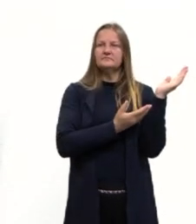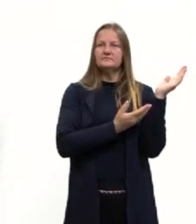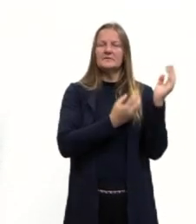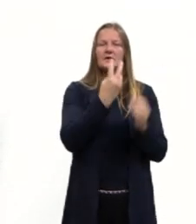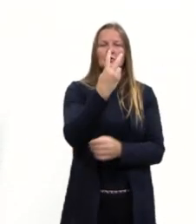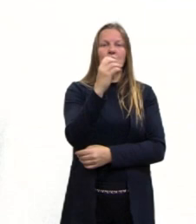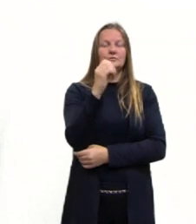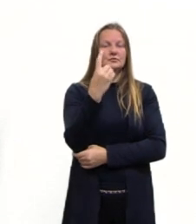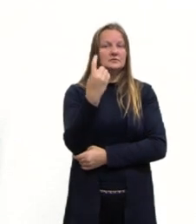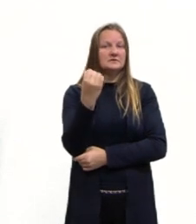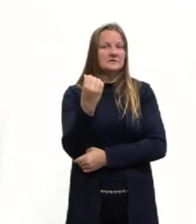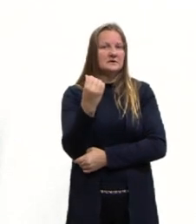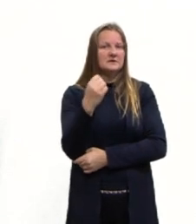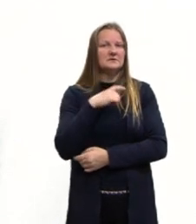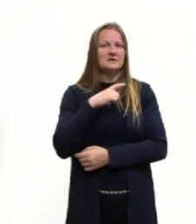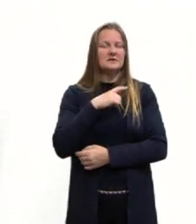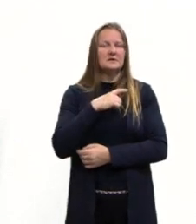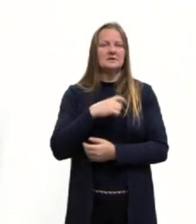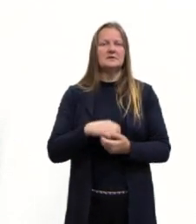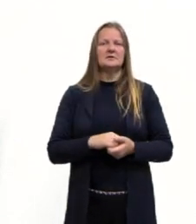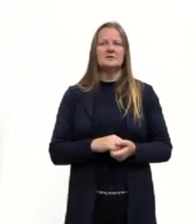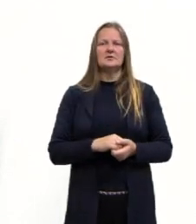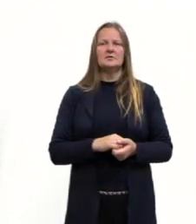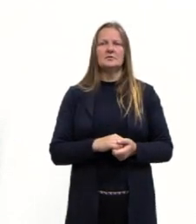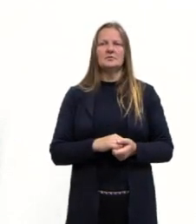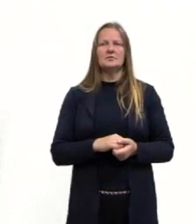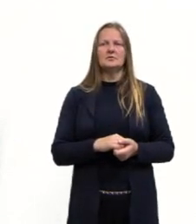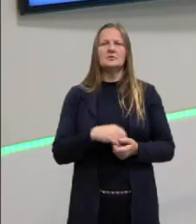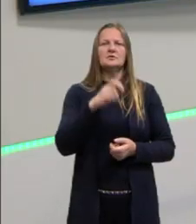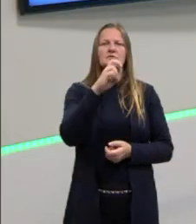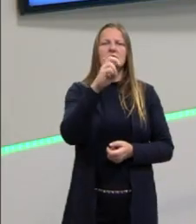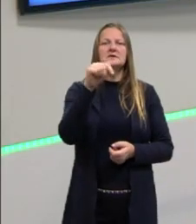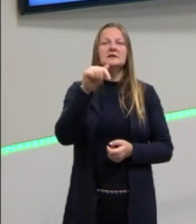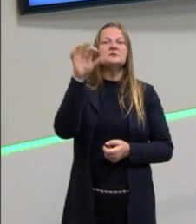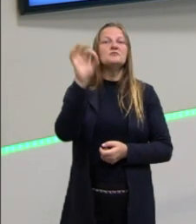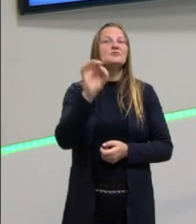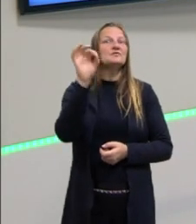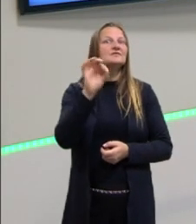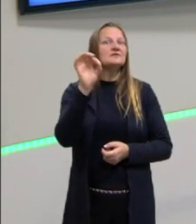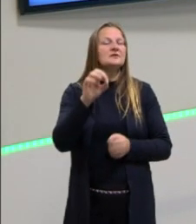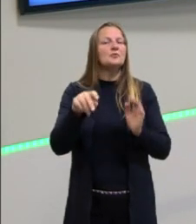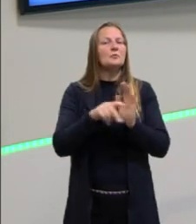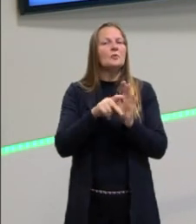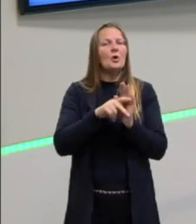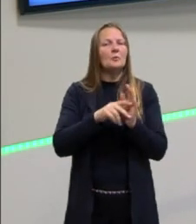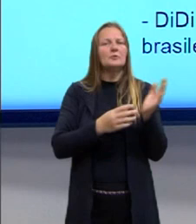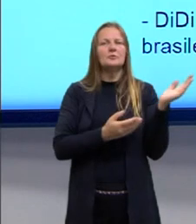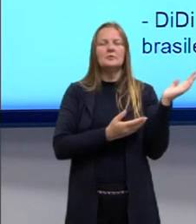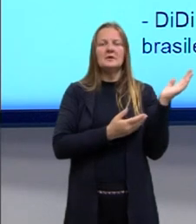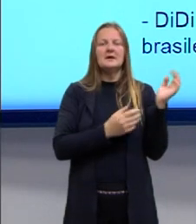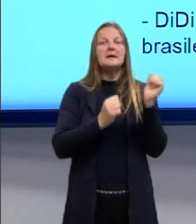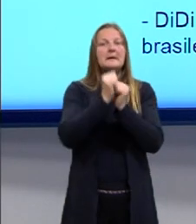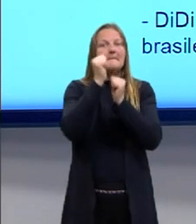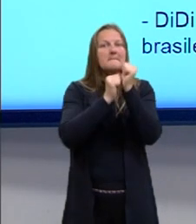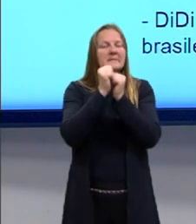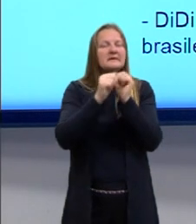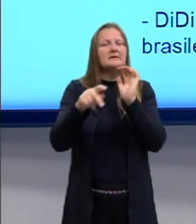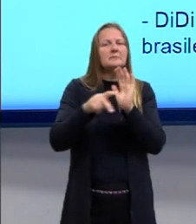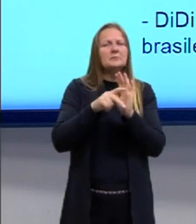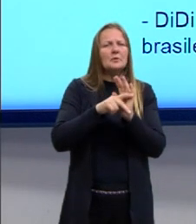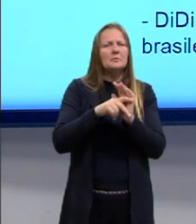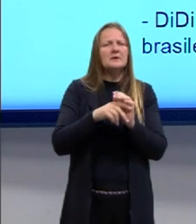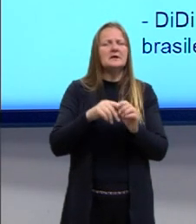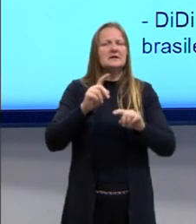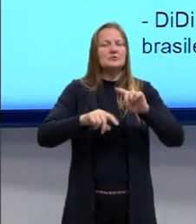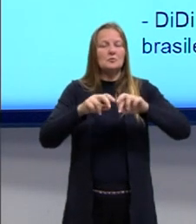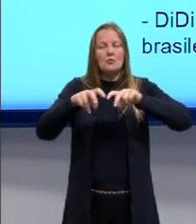2016, então, nós temos um consórcio chinês, né, que adquiriu 57% da Fiargil, né, que é uma empresa do ramo de insumos